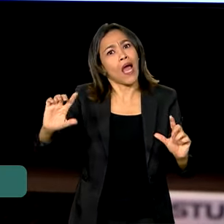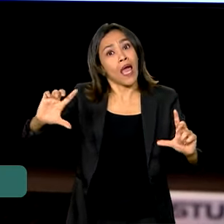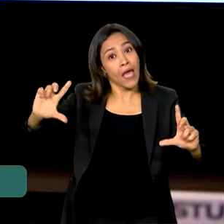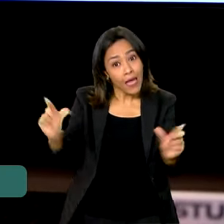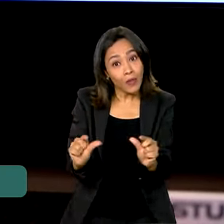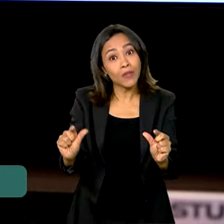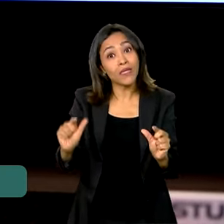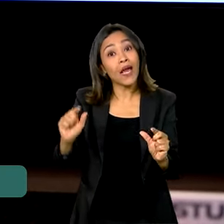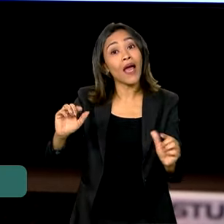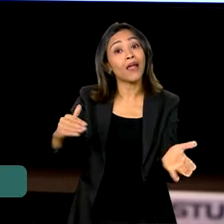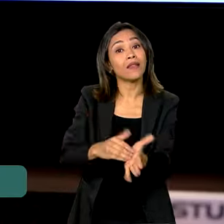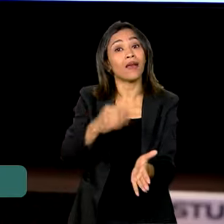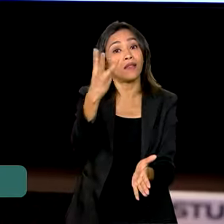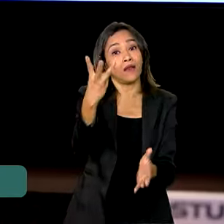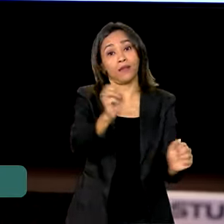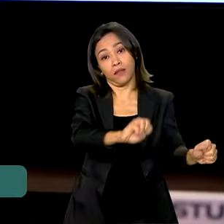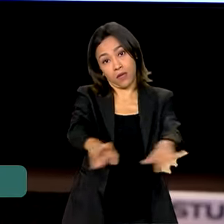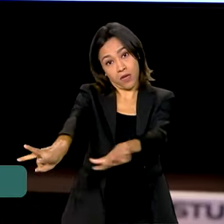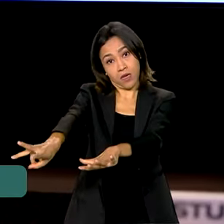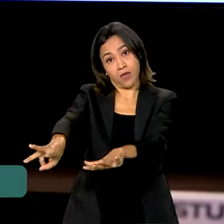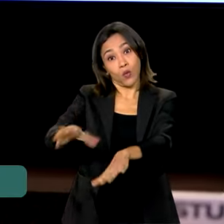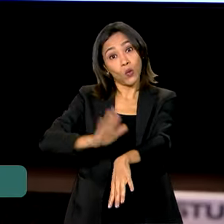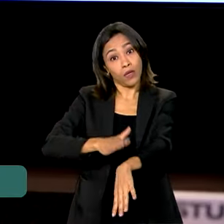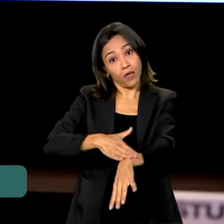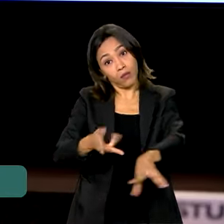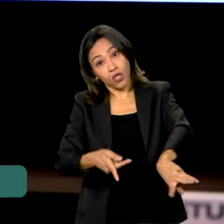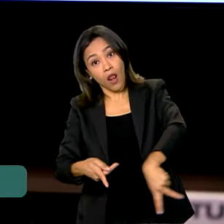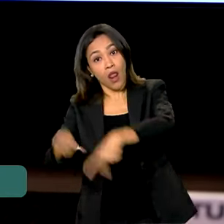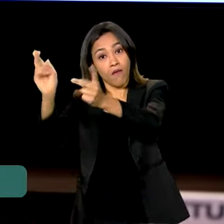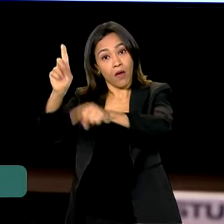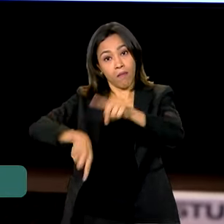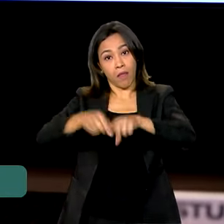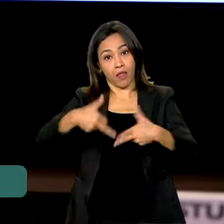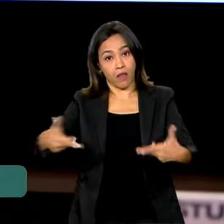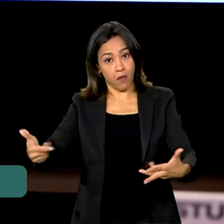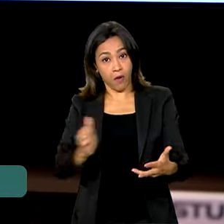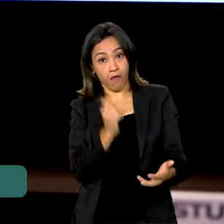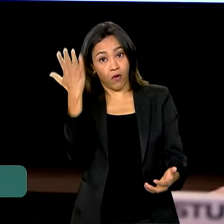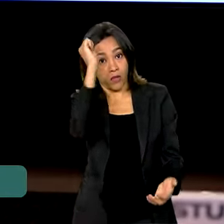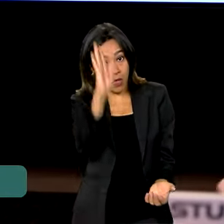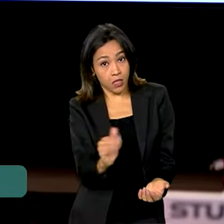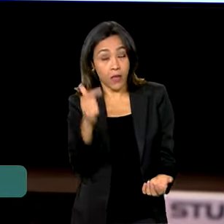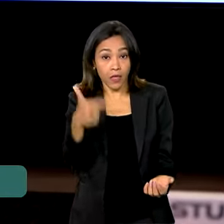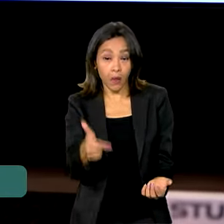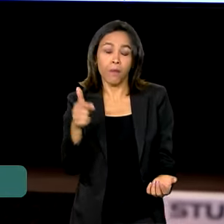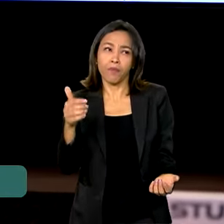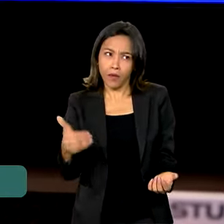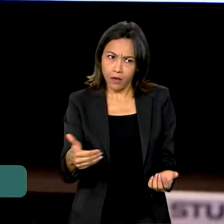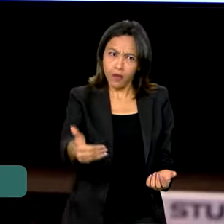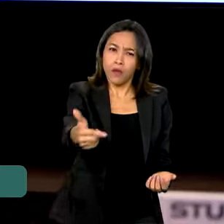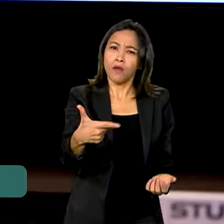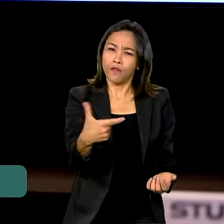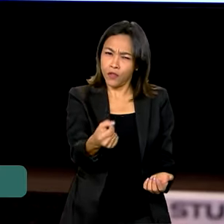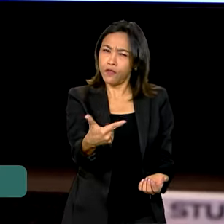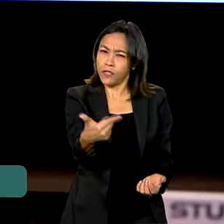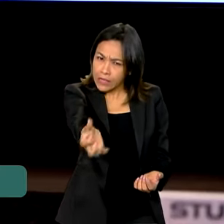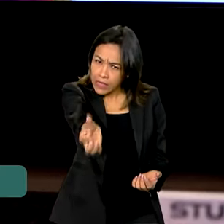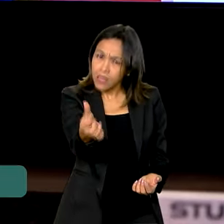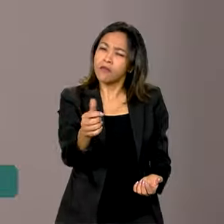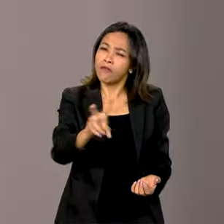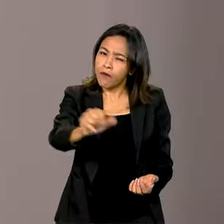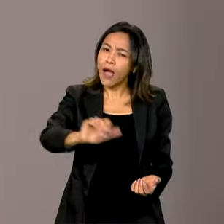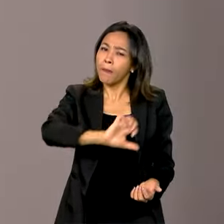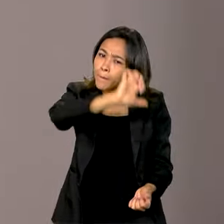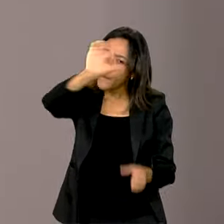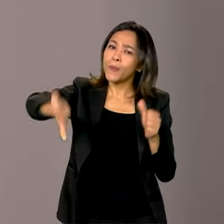3 semanas. Então, diante de tudo isso, nós estamos diante de um cenário que, a partir de 2026, vai mudar a cara do